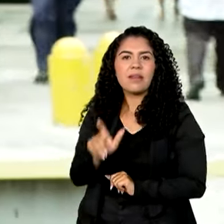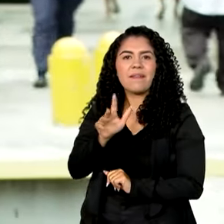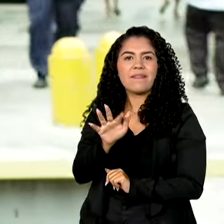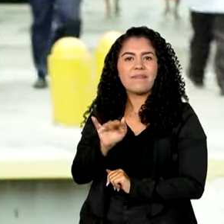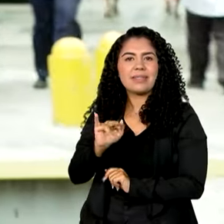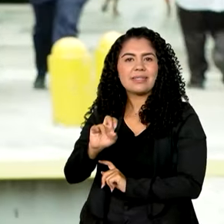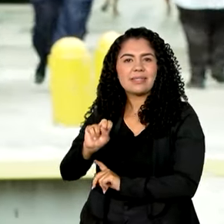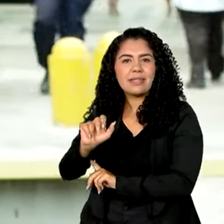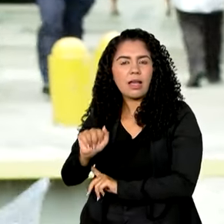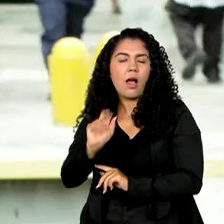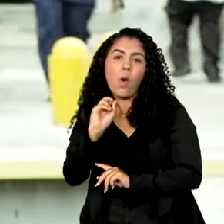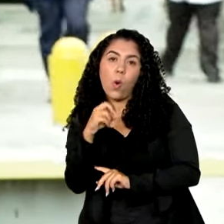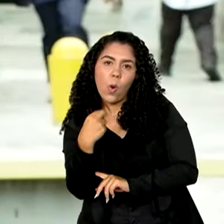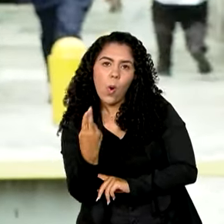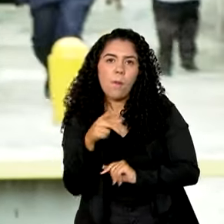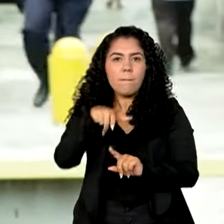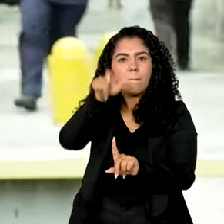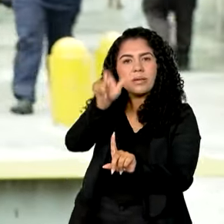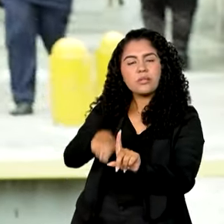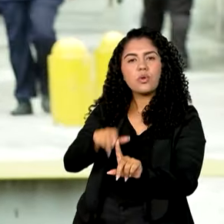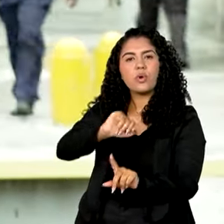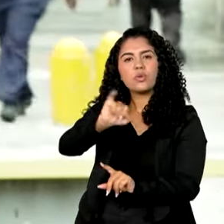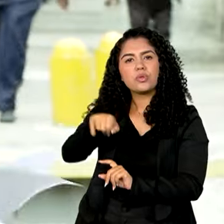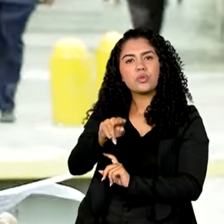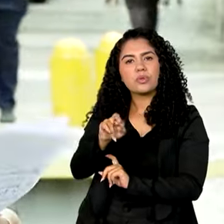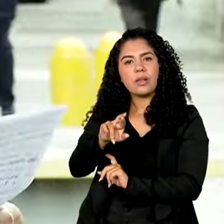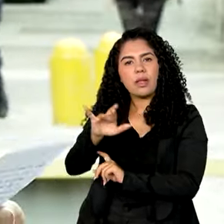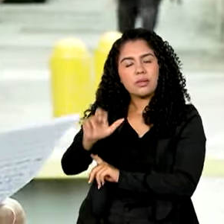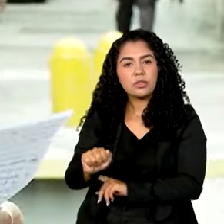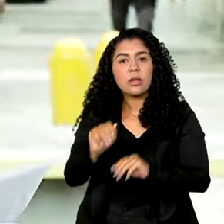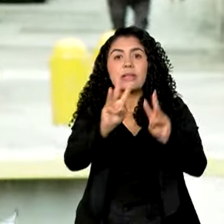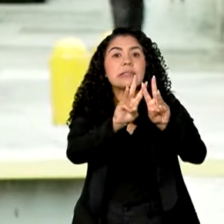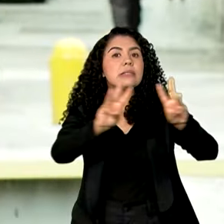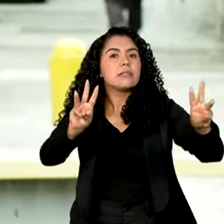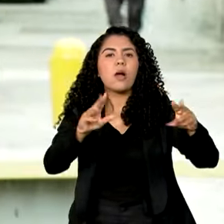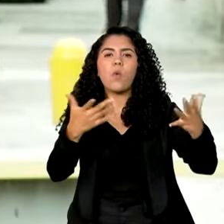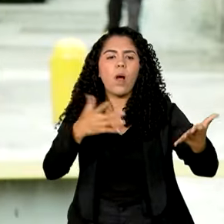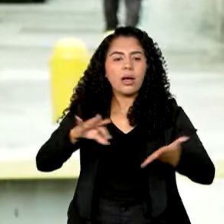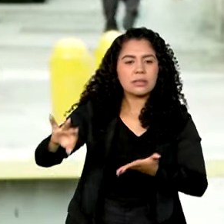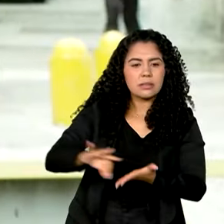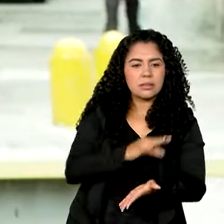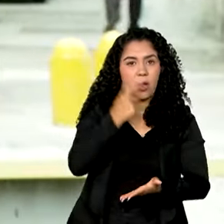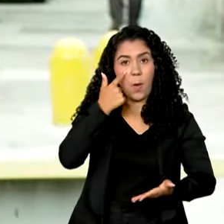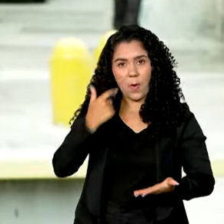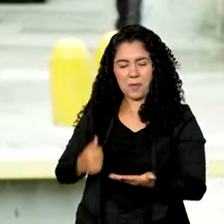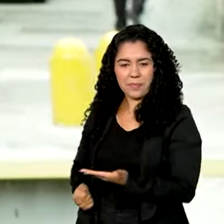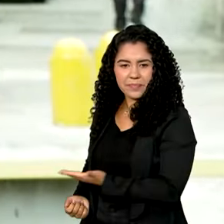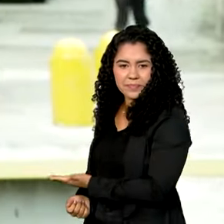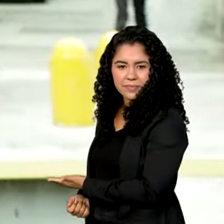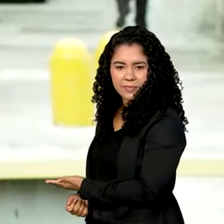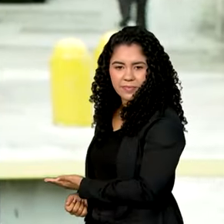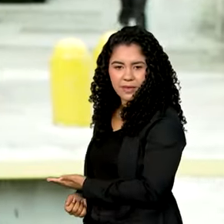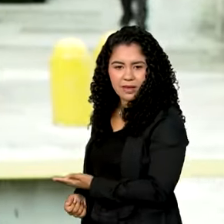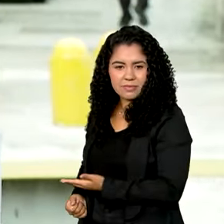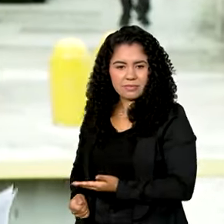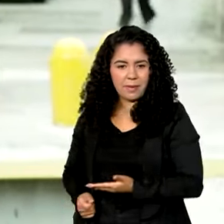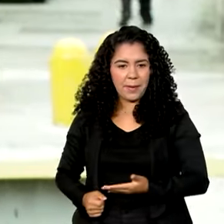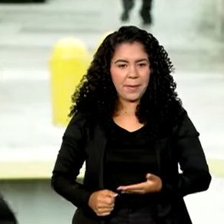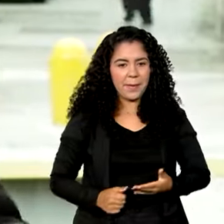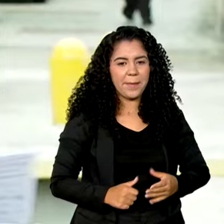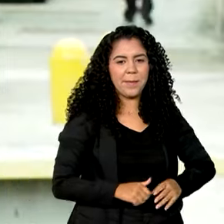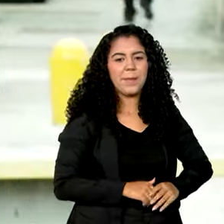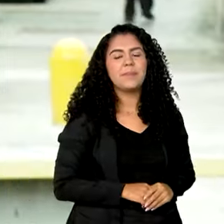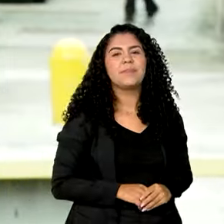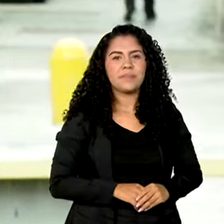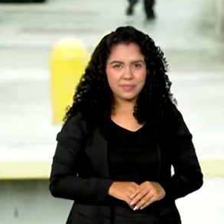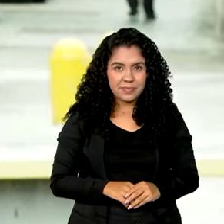quanto jurídica. O site para inscrição é o salic.cultura.gov.br.